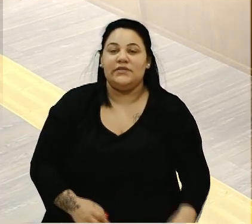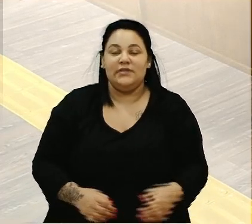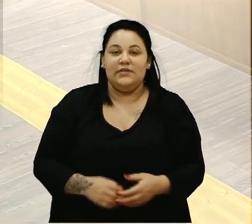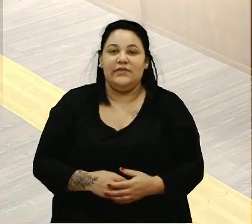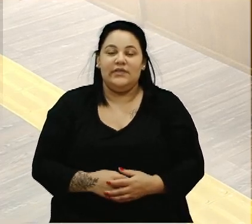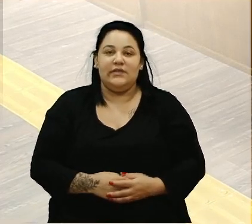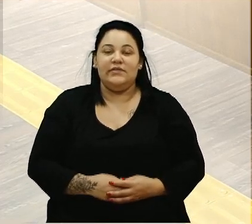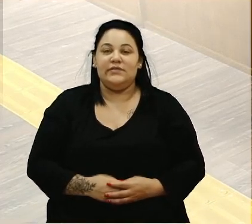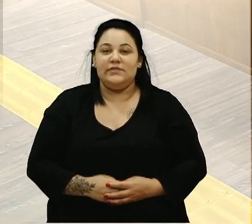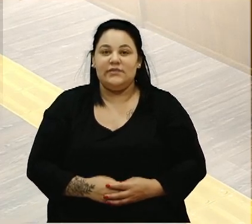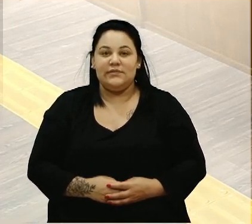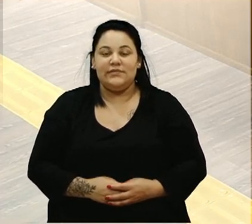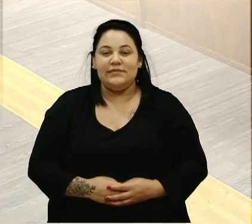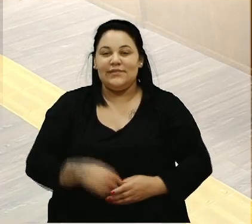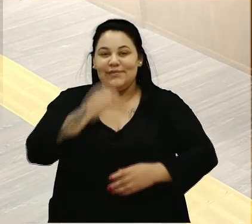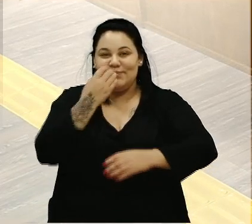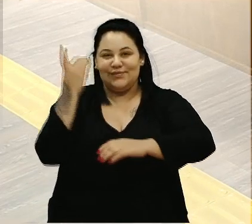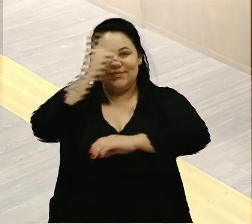Obrigado, presidente.